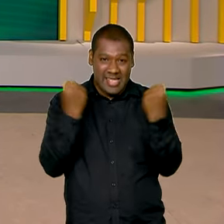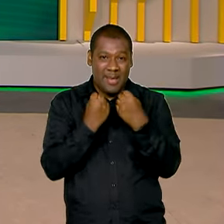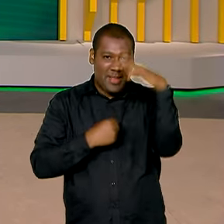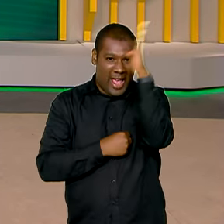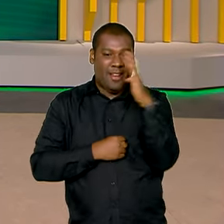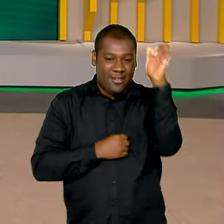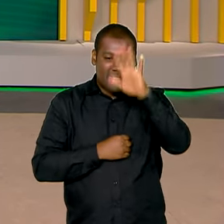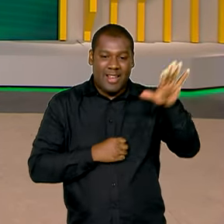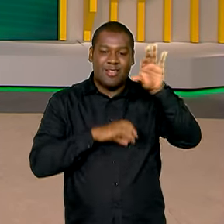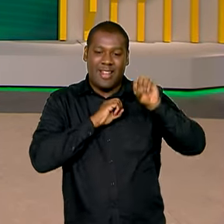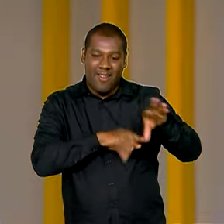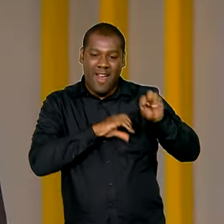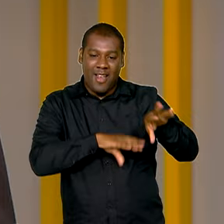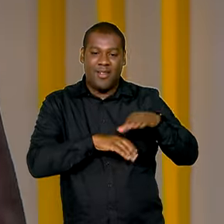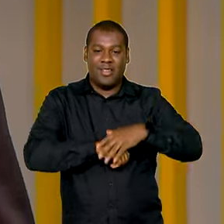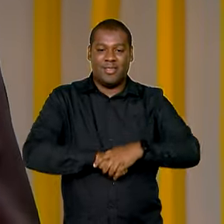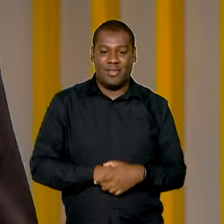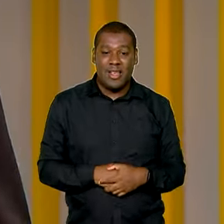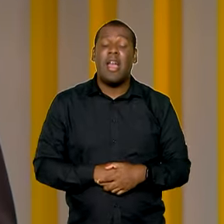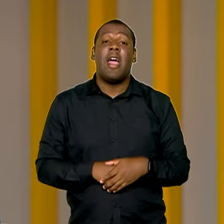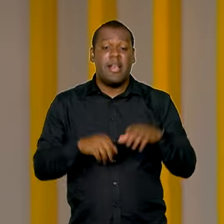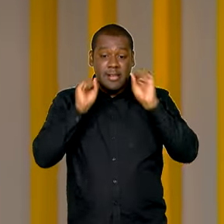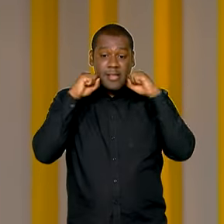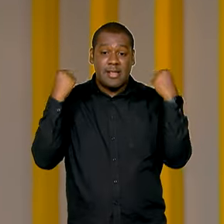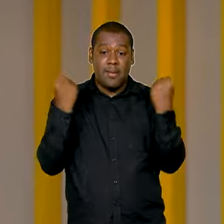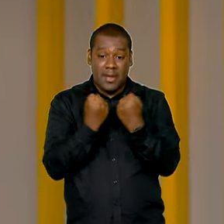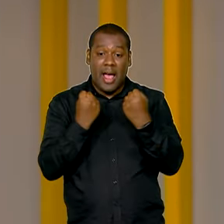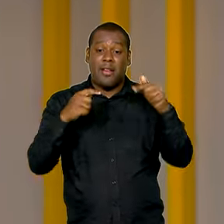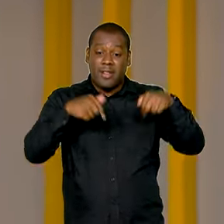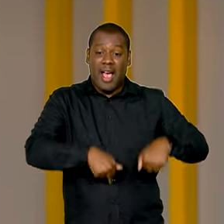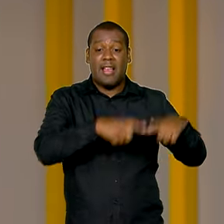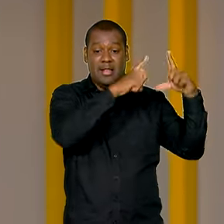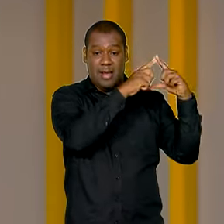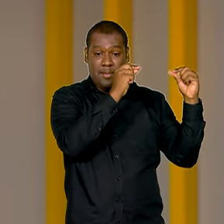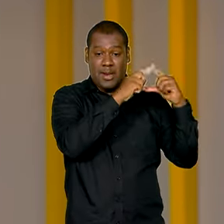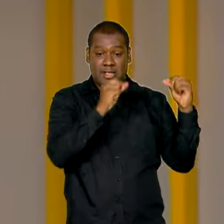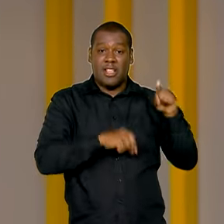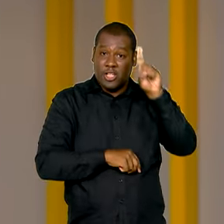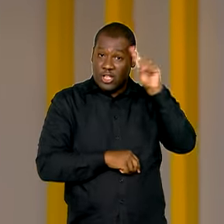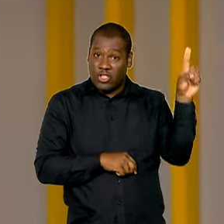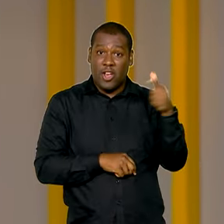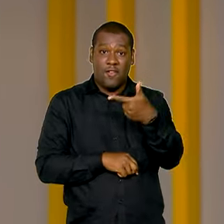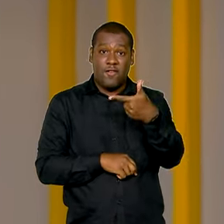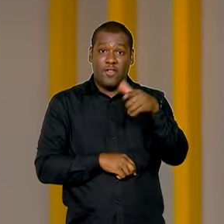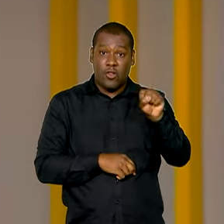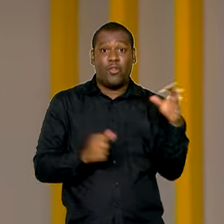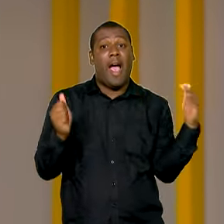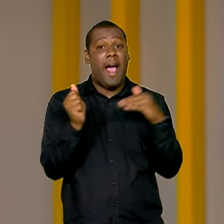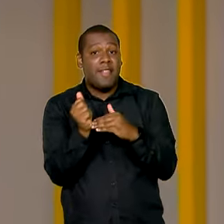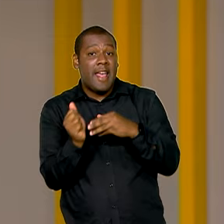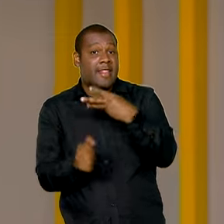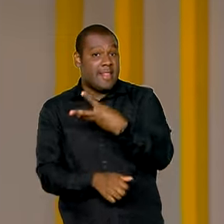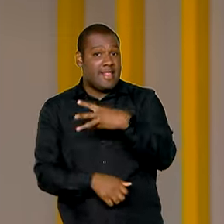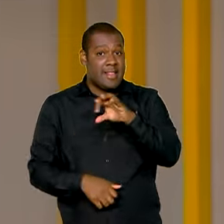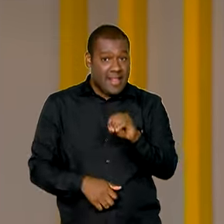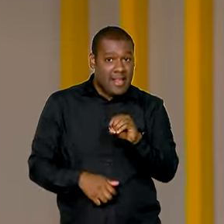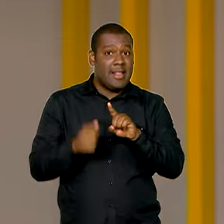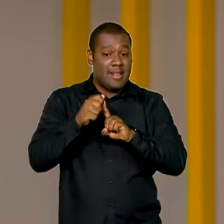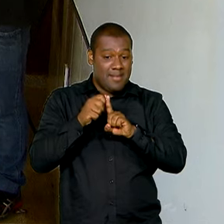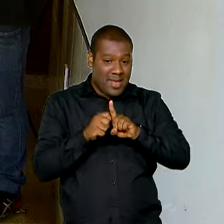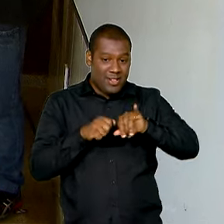de Educação. A conferência vai acontecer aqui em Brasília, de 28 a 30 de janeiro de 2024.